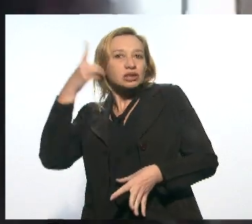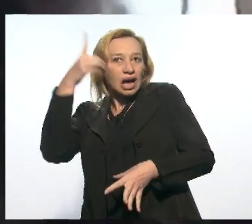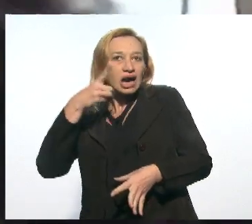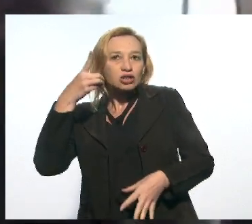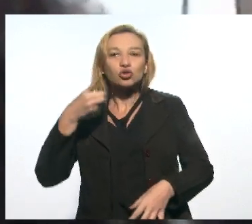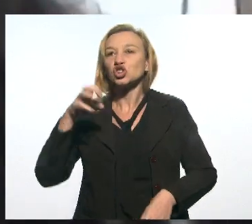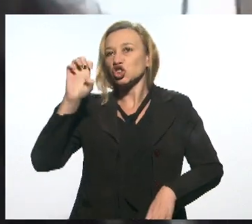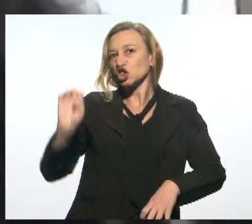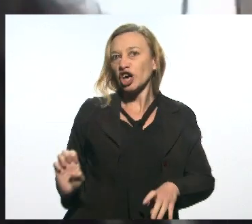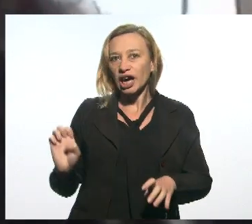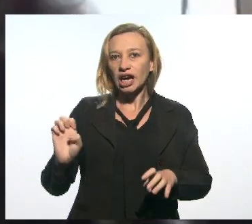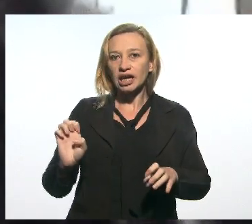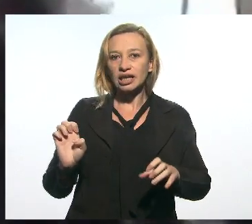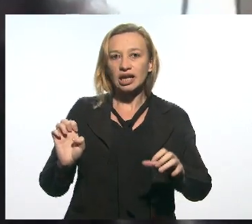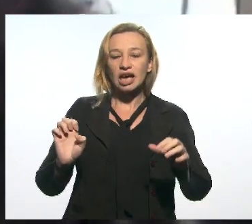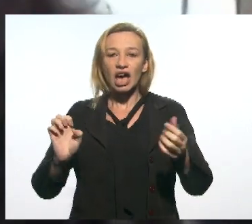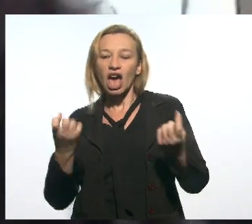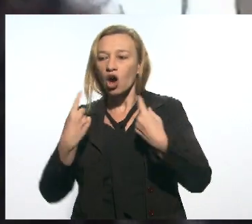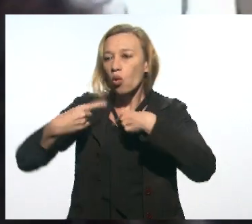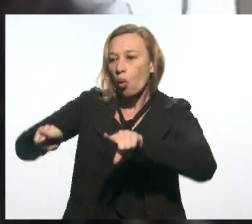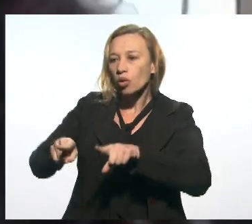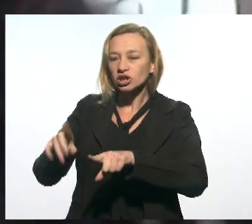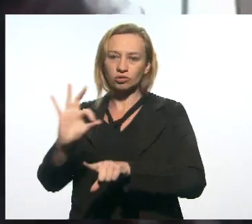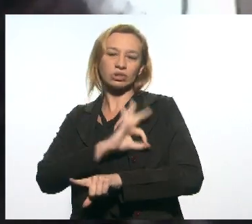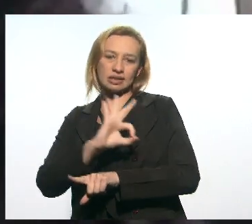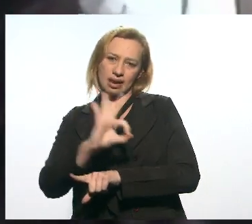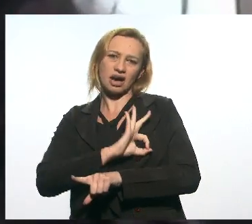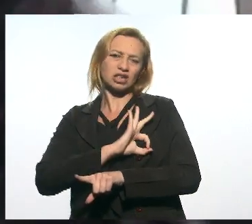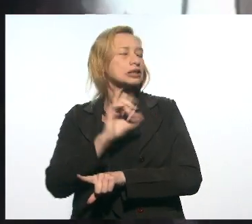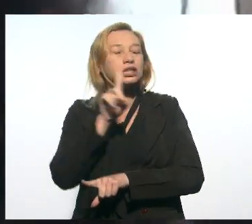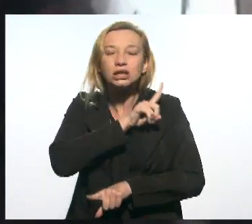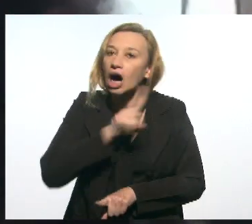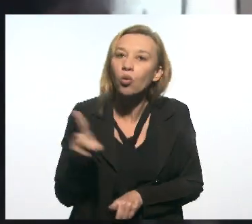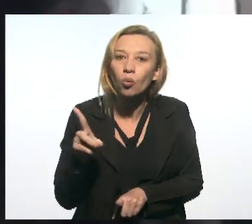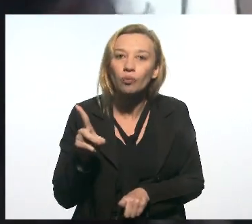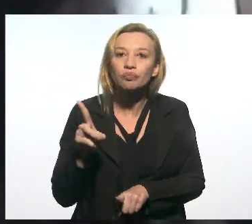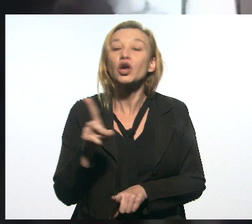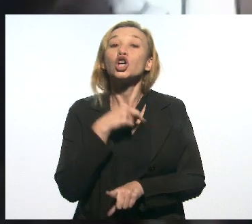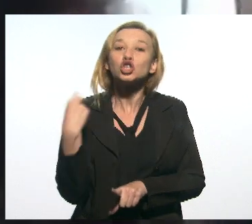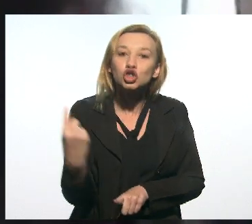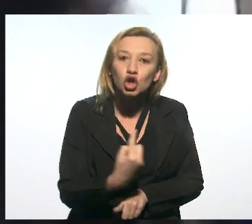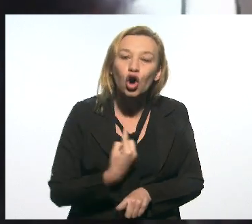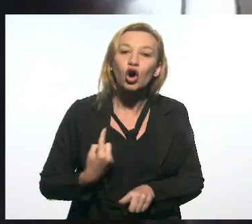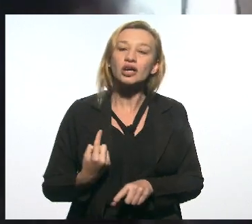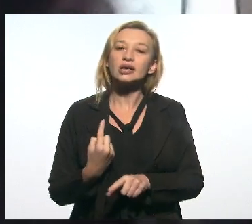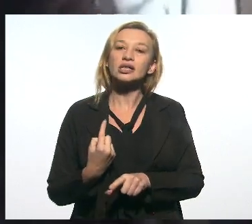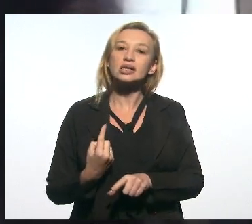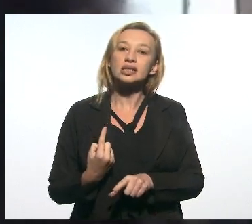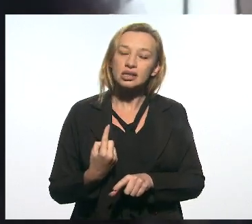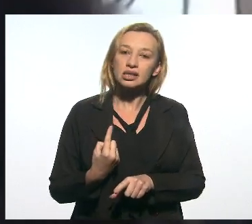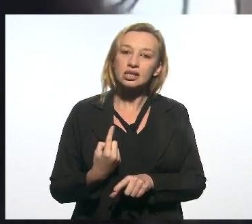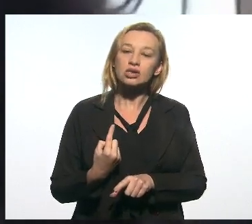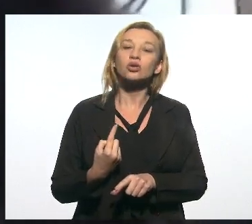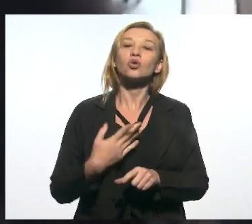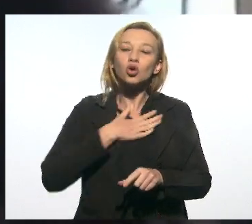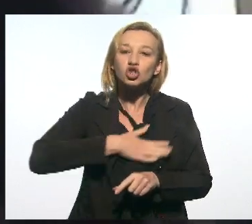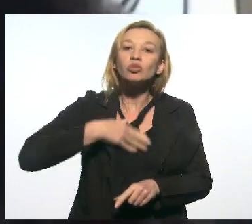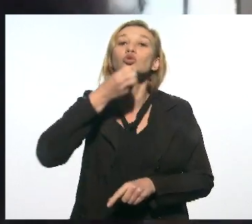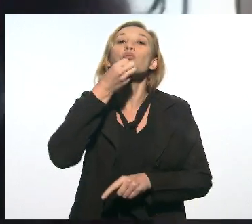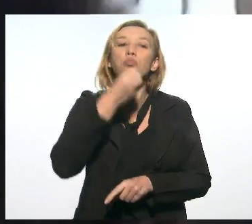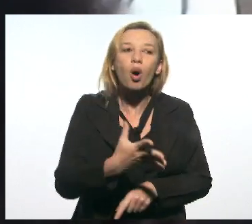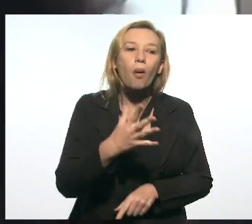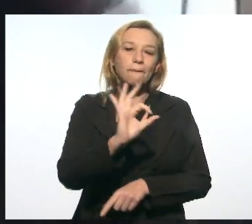de esquerda são contra os policiais. Não, somos a favor dos bons policiais.